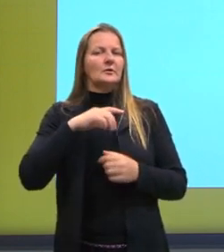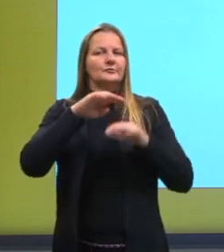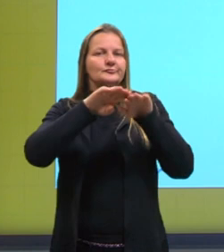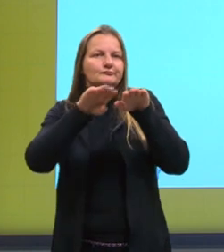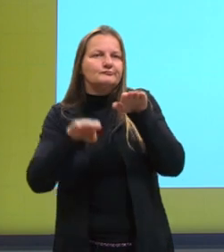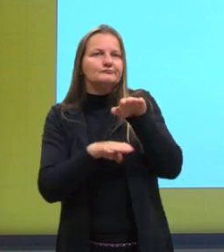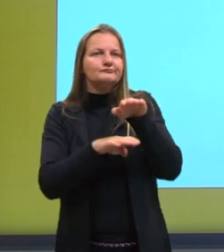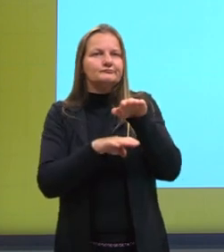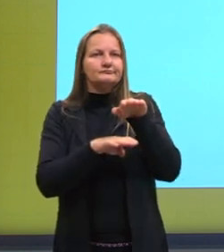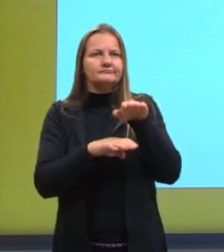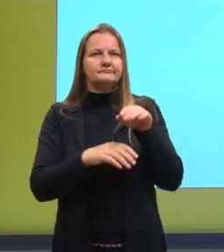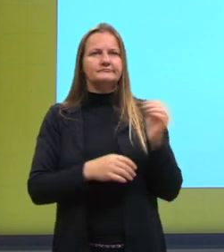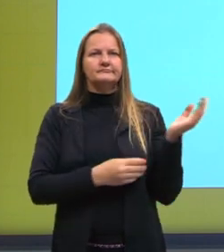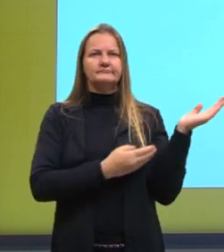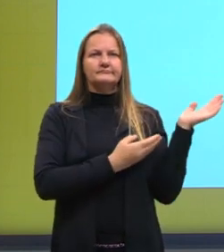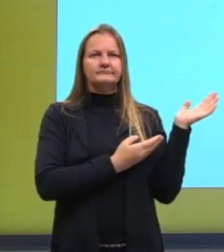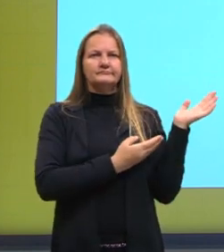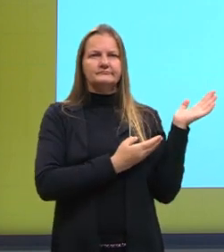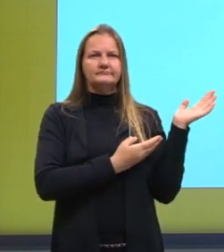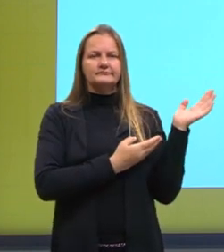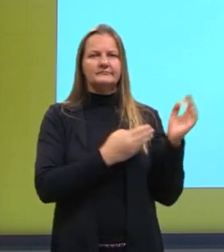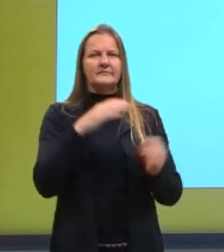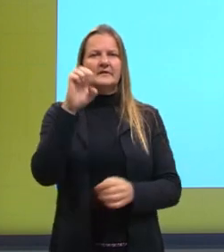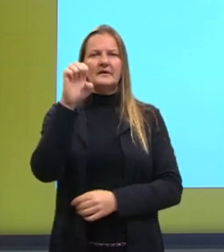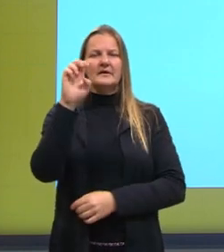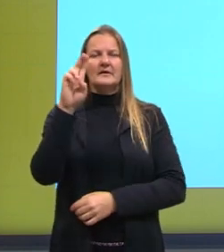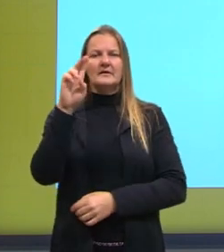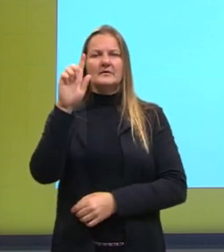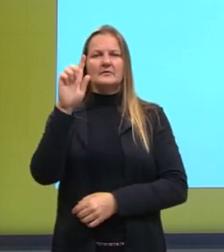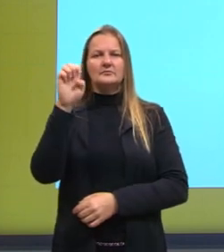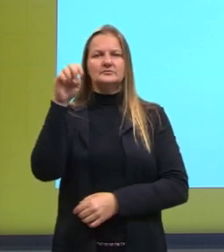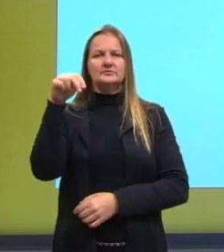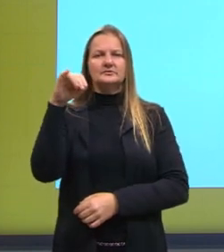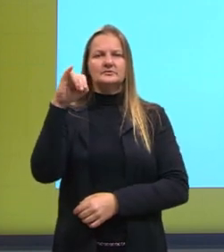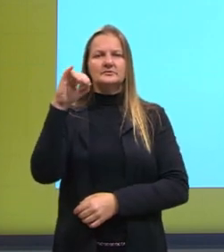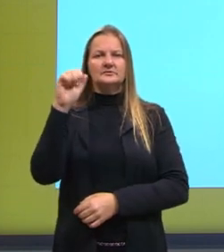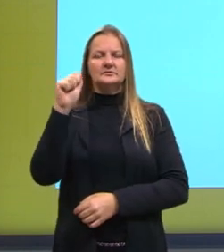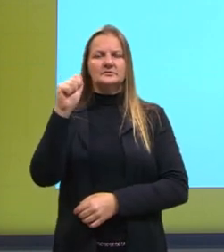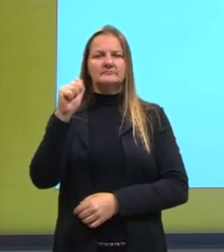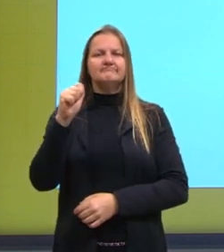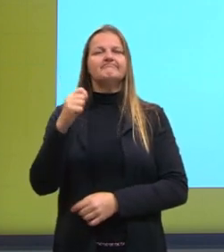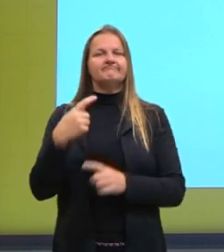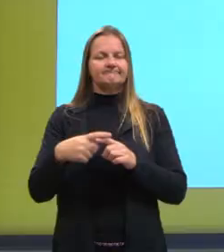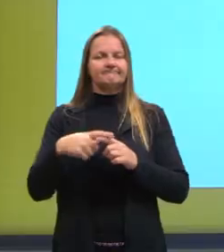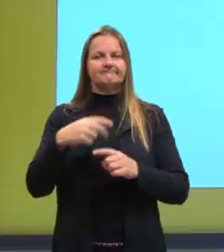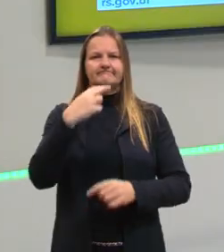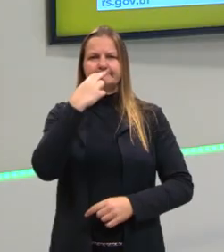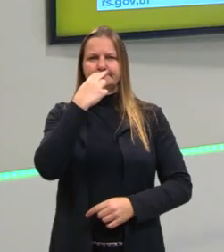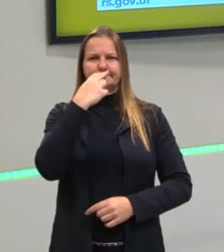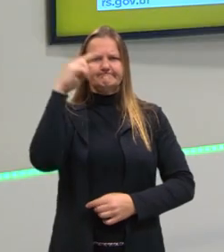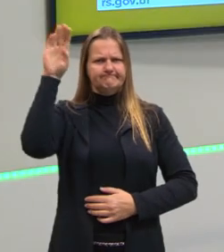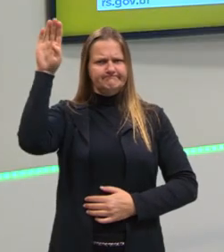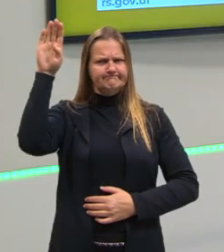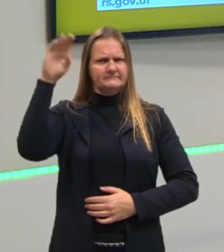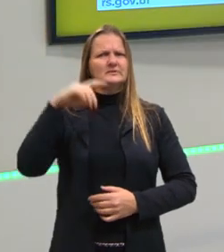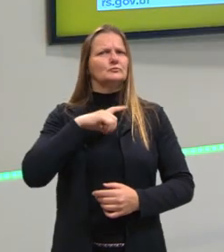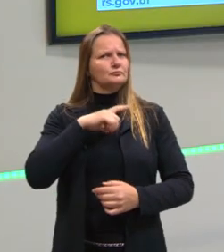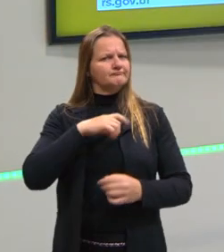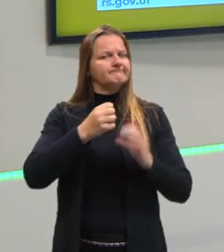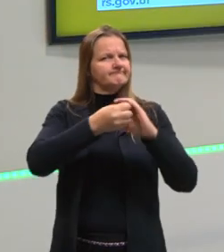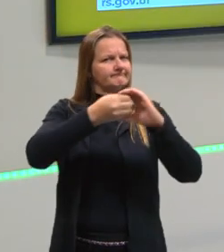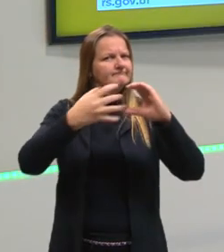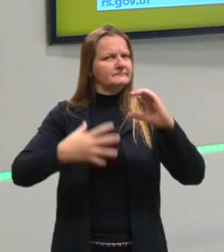característica da eugenia pregada pelo nazismo. Então, as características